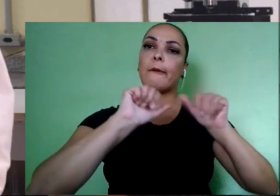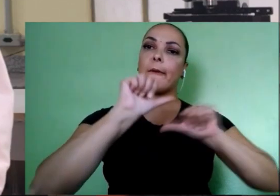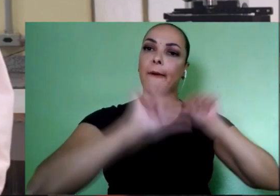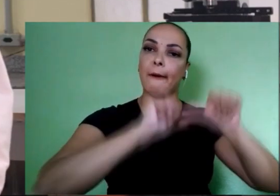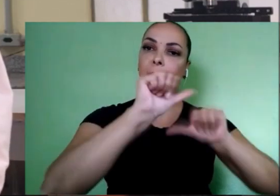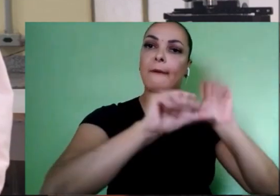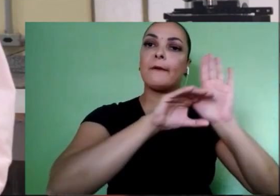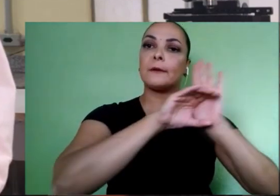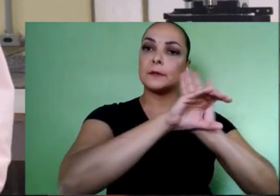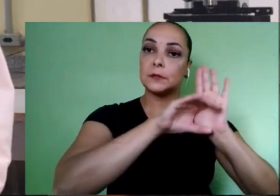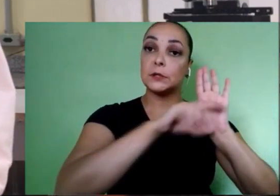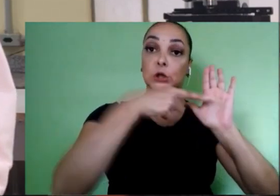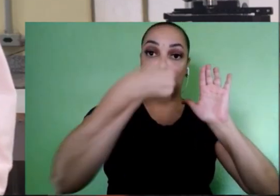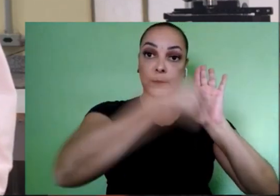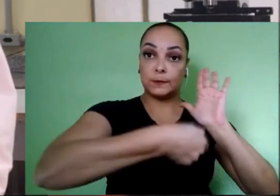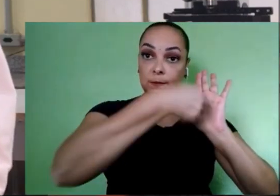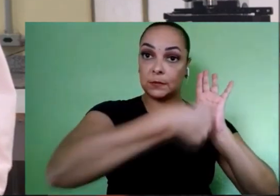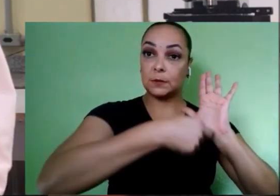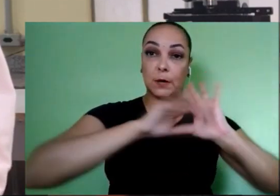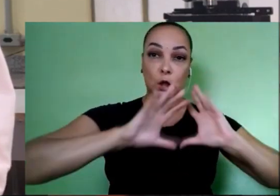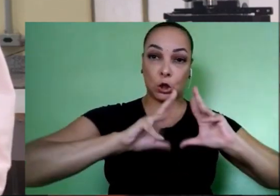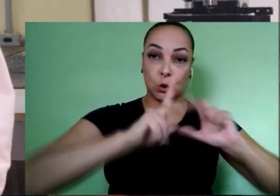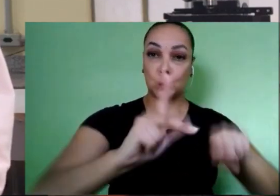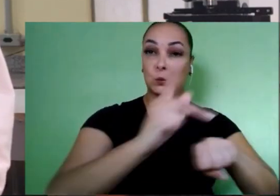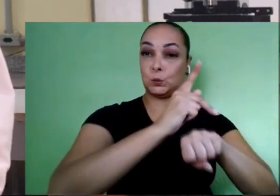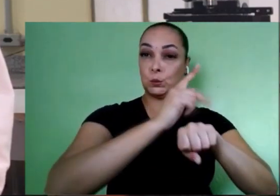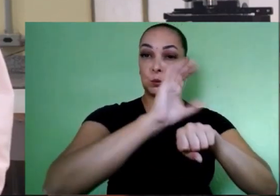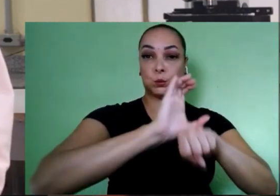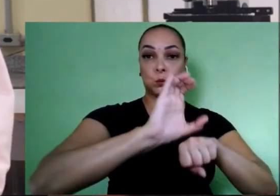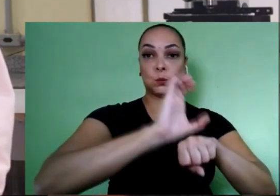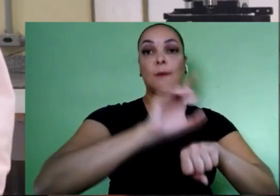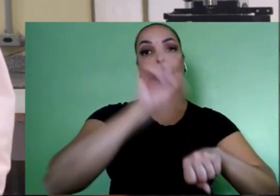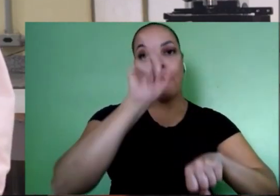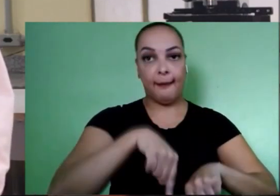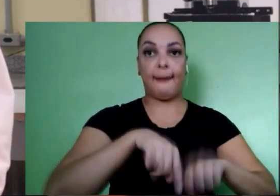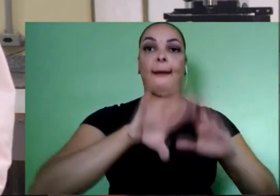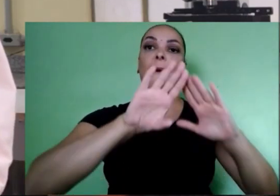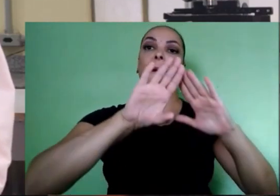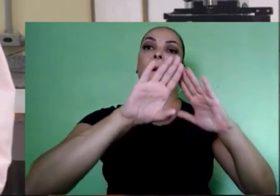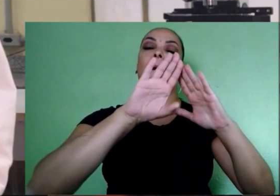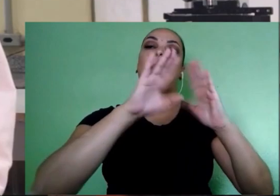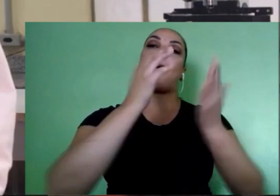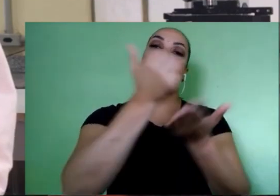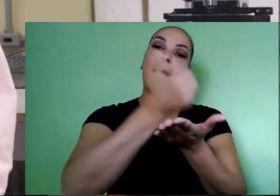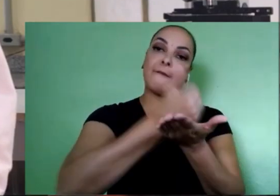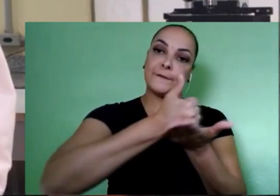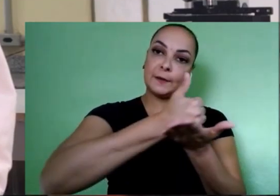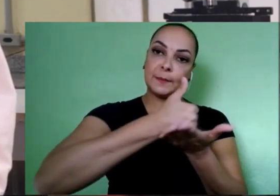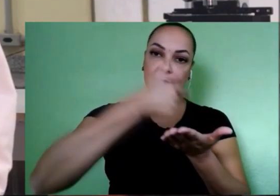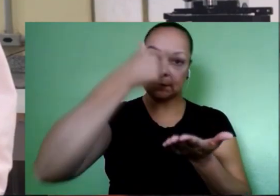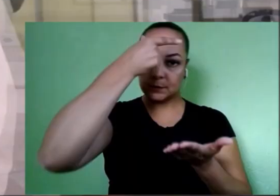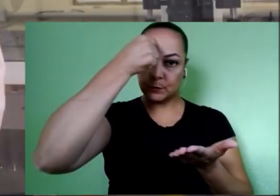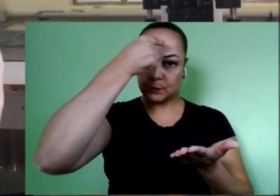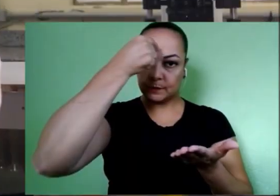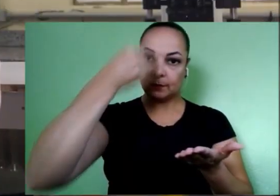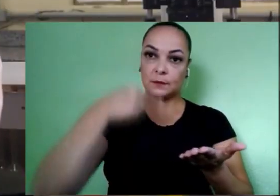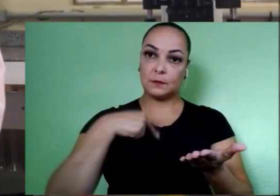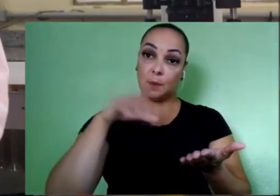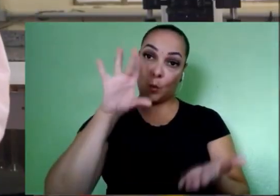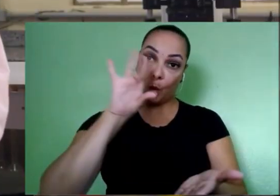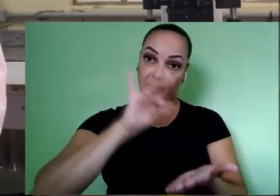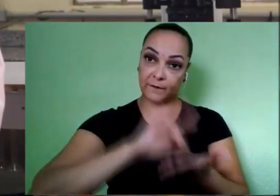curriculares e uma das exigências para todos os cursos do país é a farmácia universitária. Com a